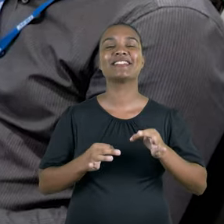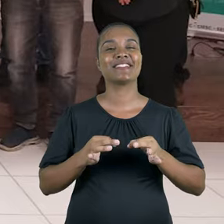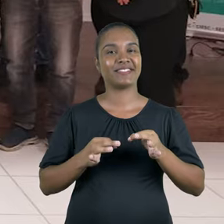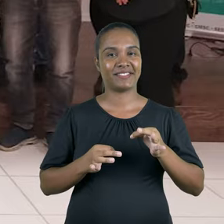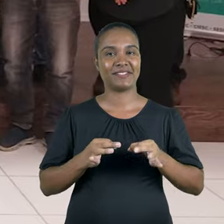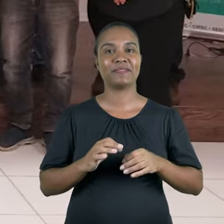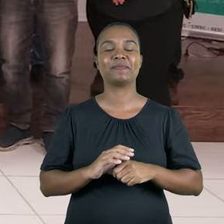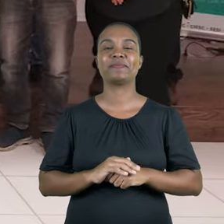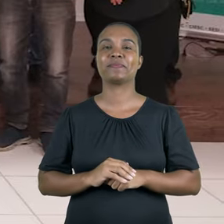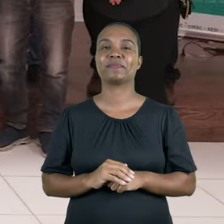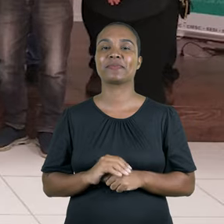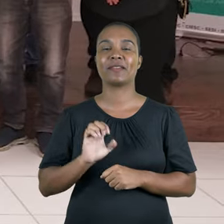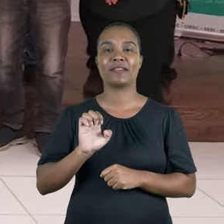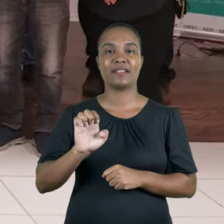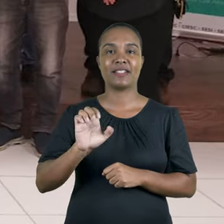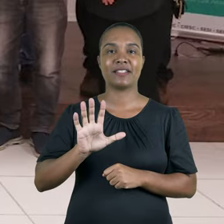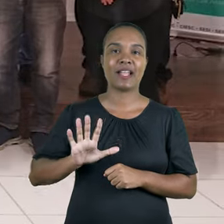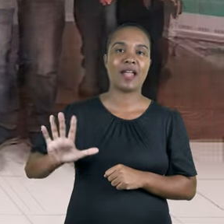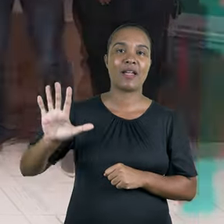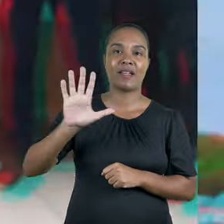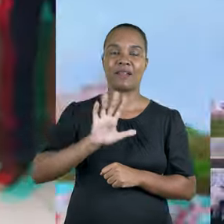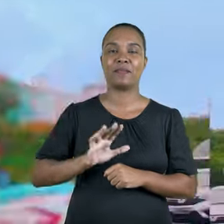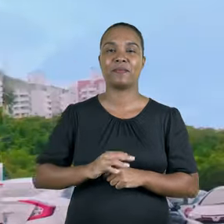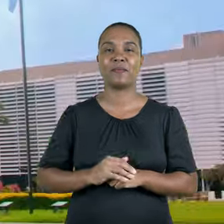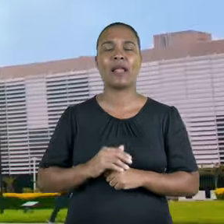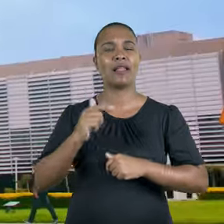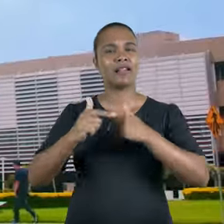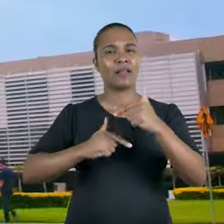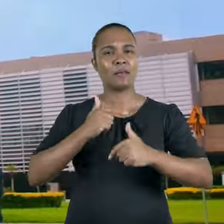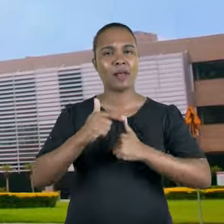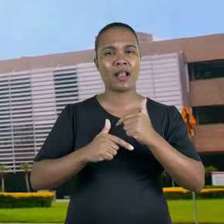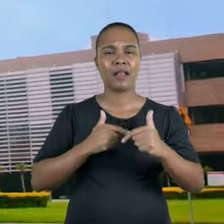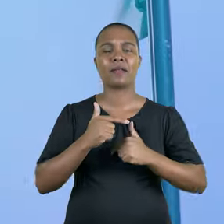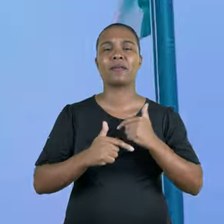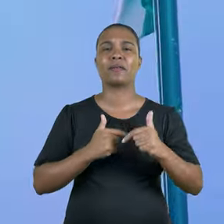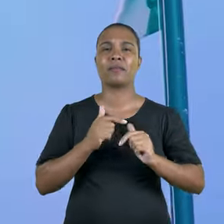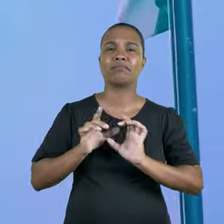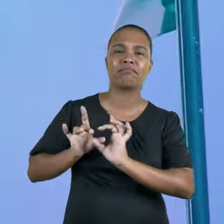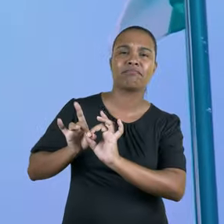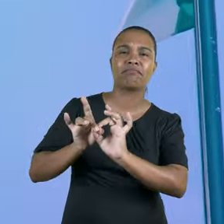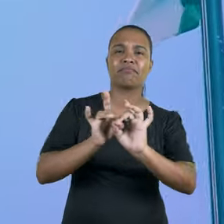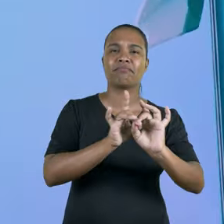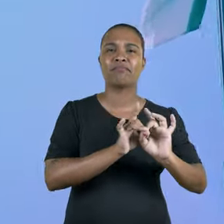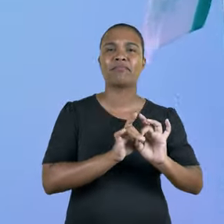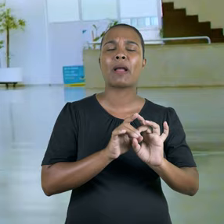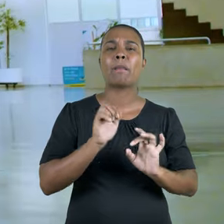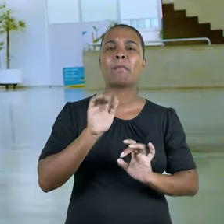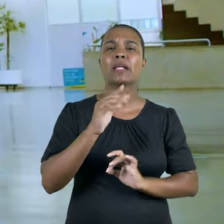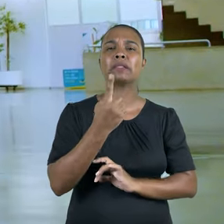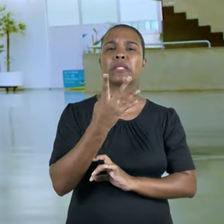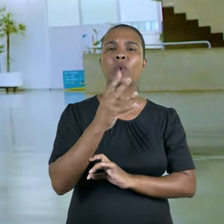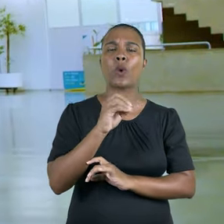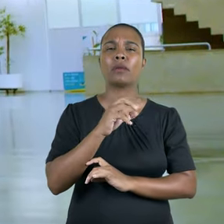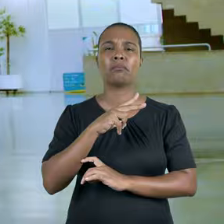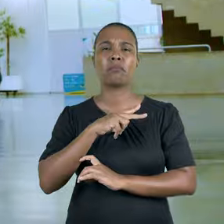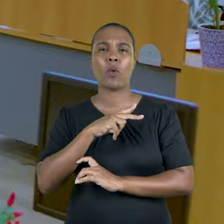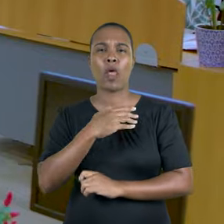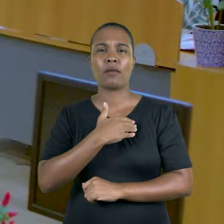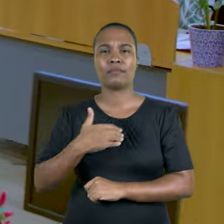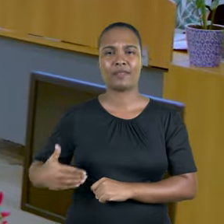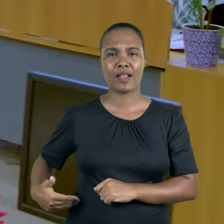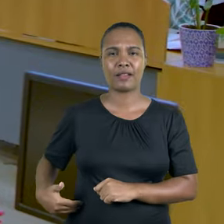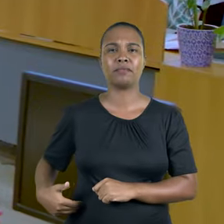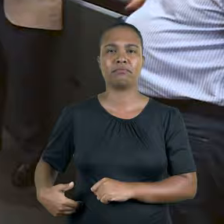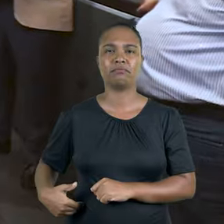magistradas em cada circunscrição do Estado. Trabalhamos em parceria com mais de 140 entidades públicas e